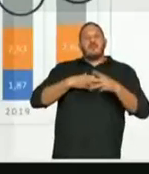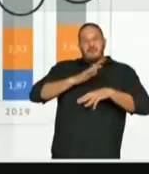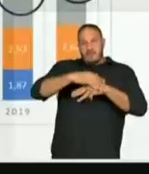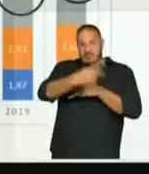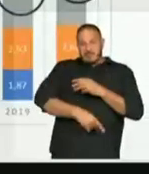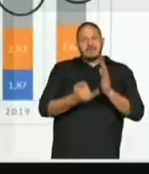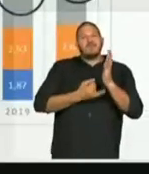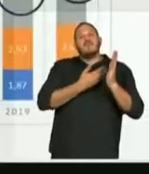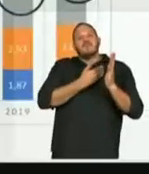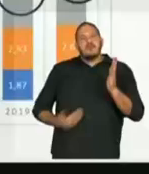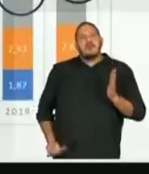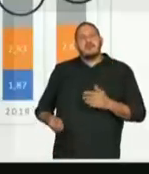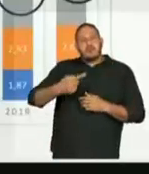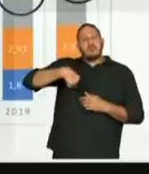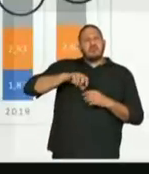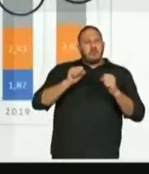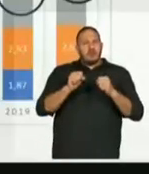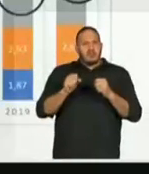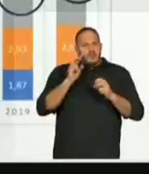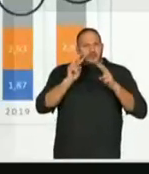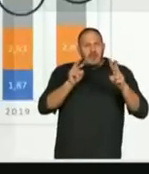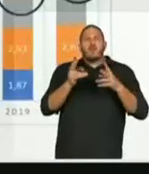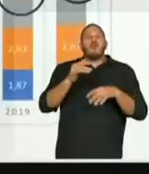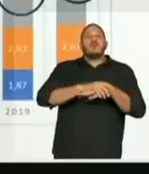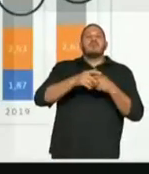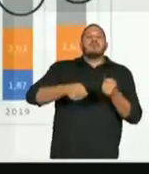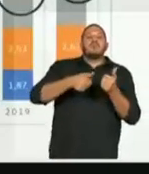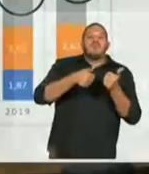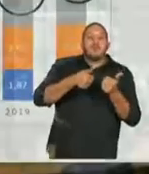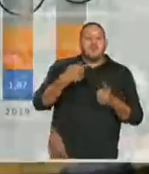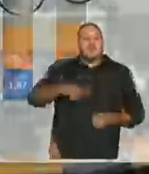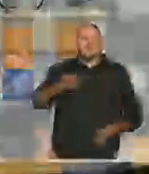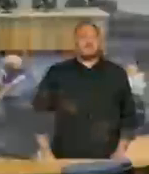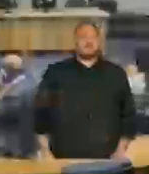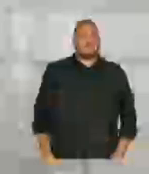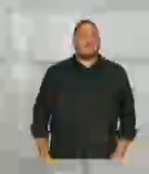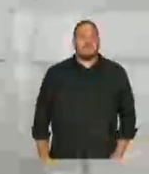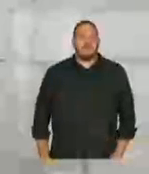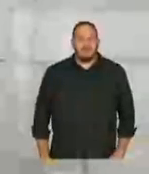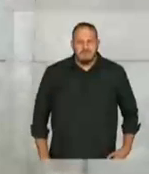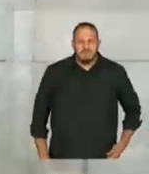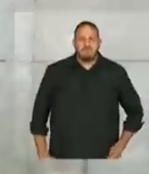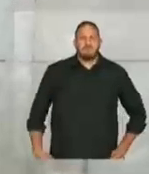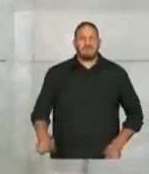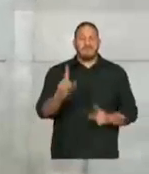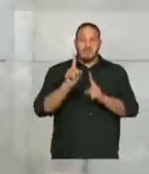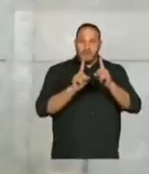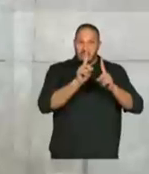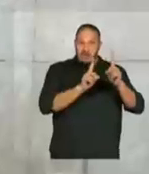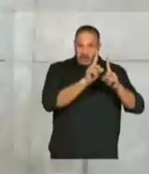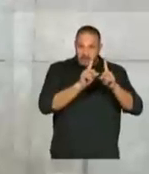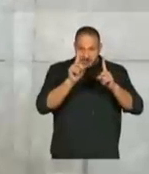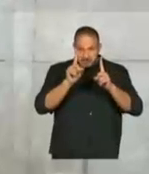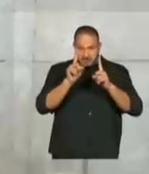Então, podemos discutir o tamanho da contribuição que o município deve ter. Esse gráfico aqui é fundamental para a gente